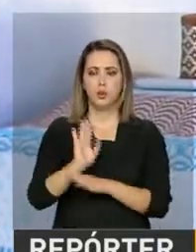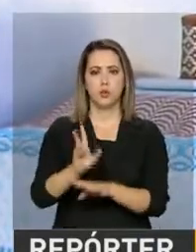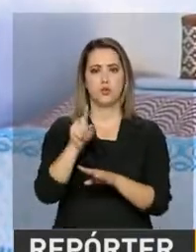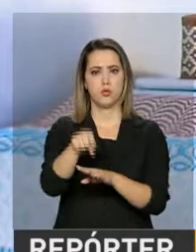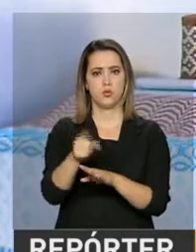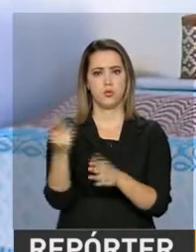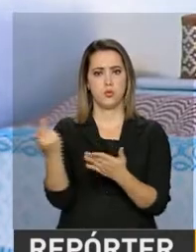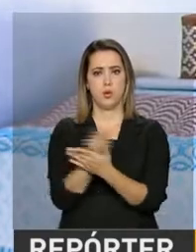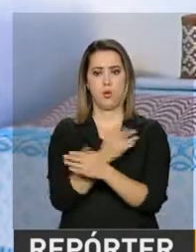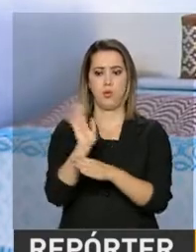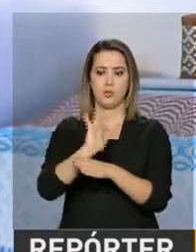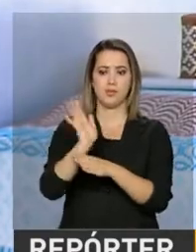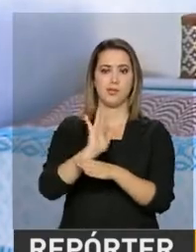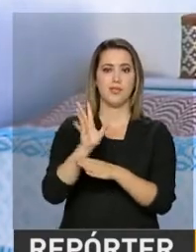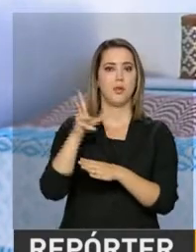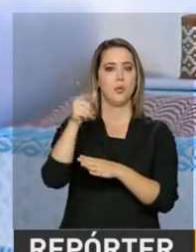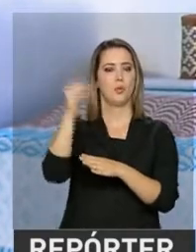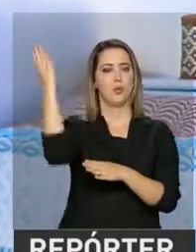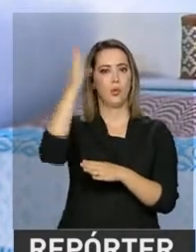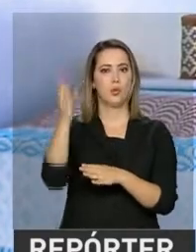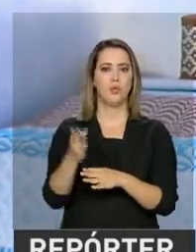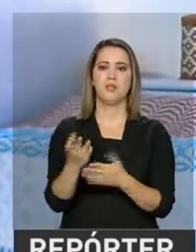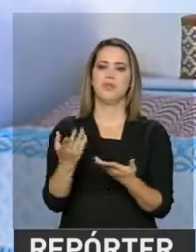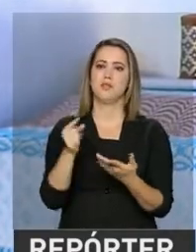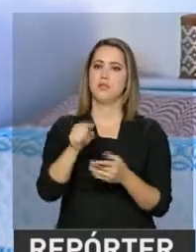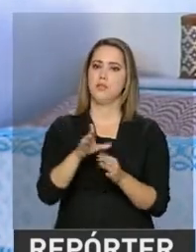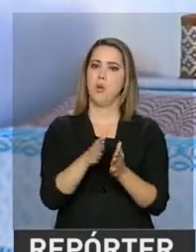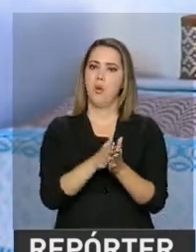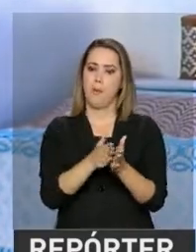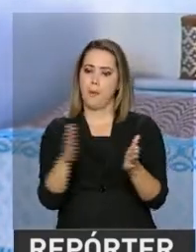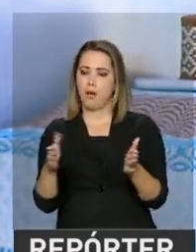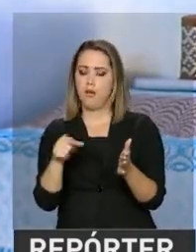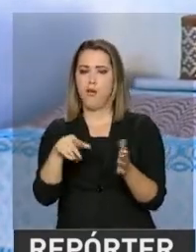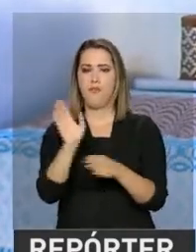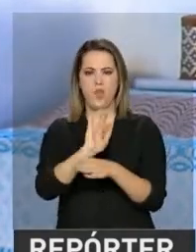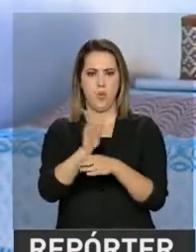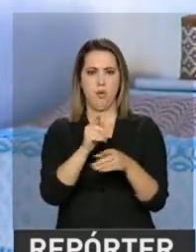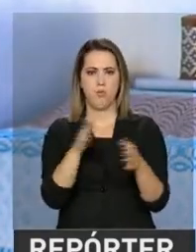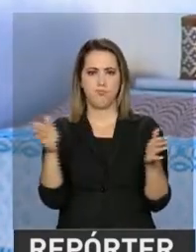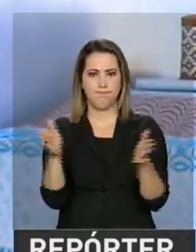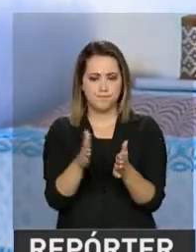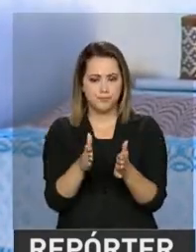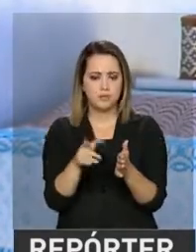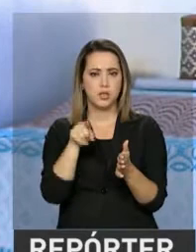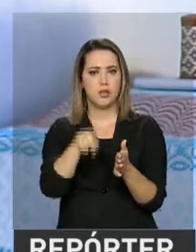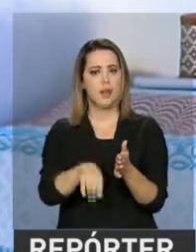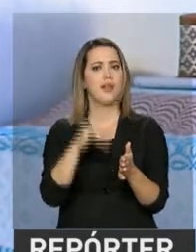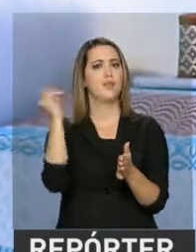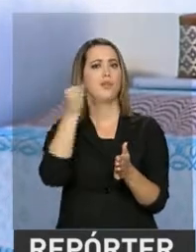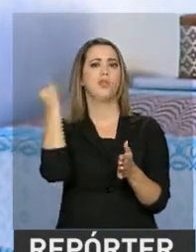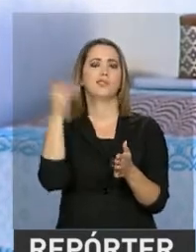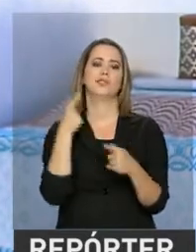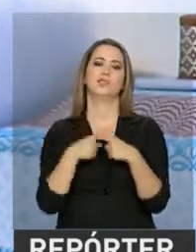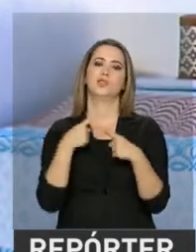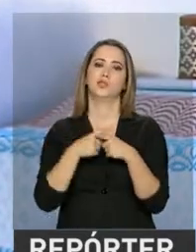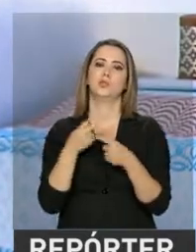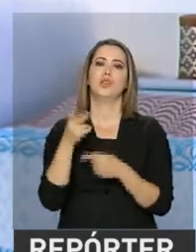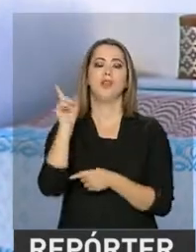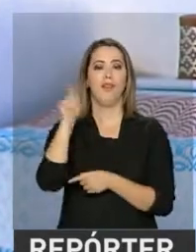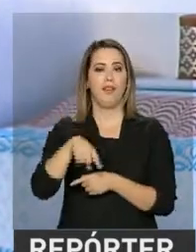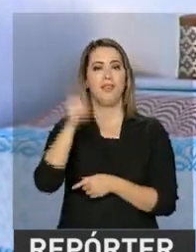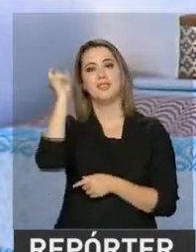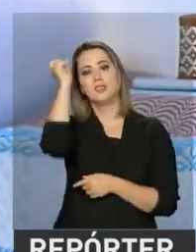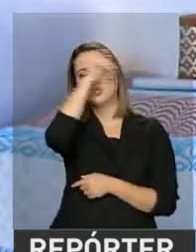no Brasil como um todo, né. Para o curta-metragista, então, é fundamental. É difícil você hoje conseguir captar